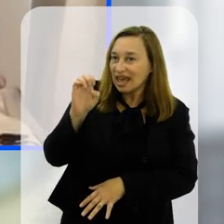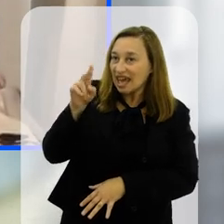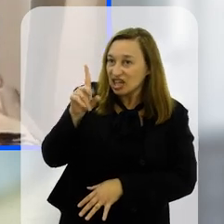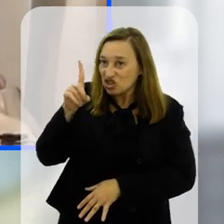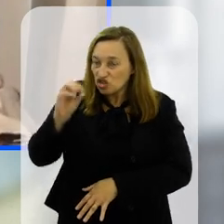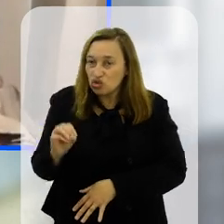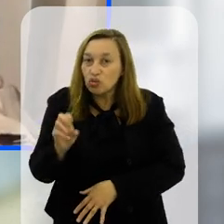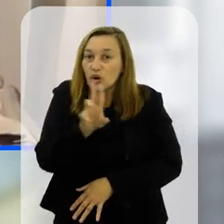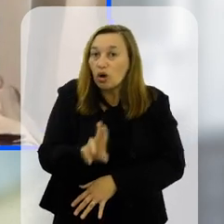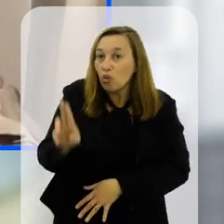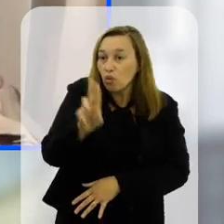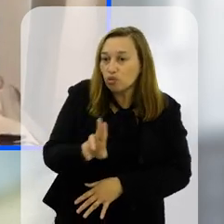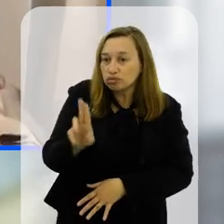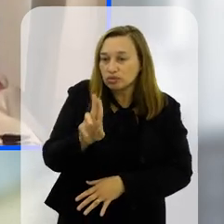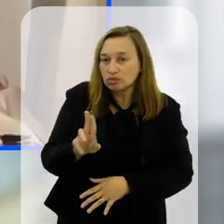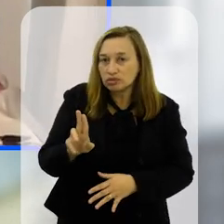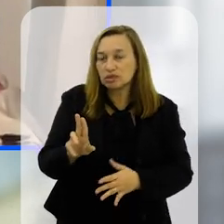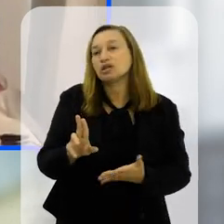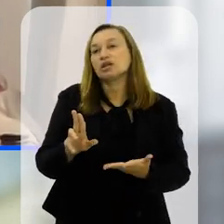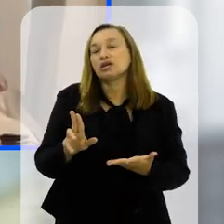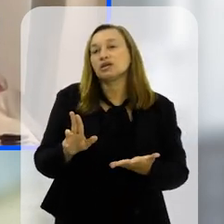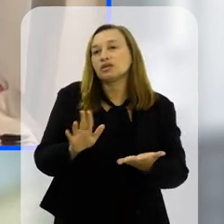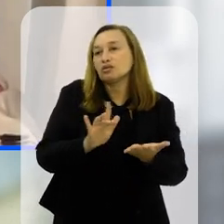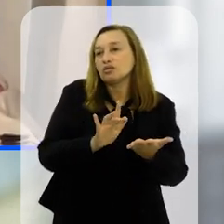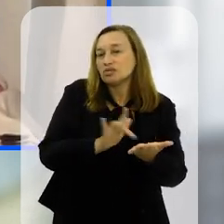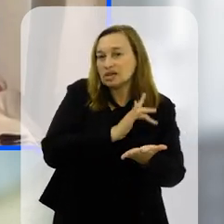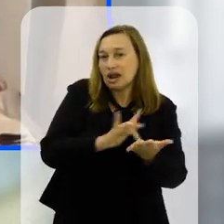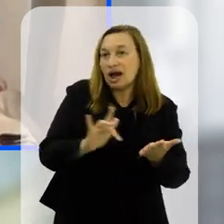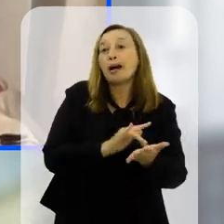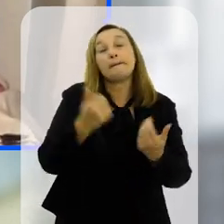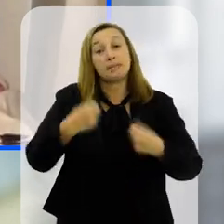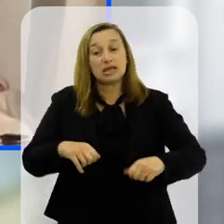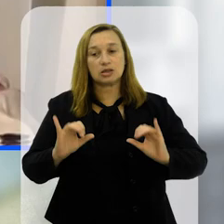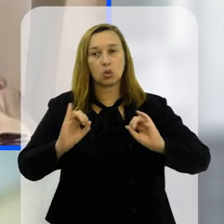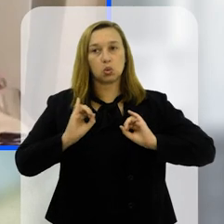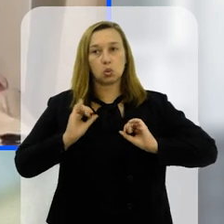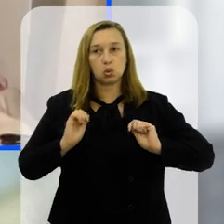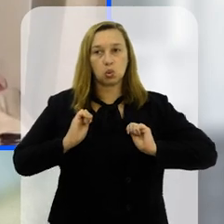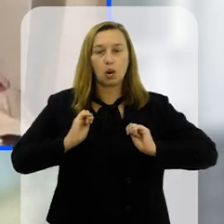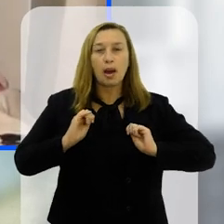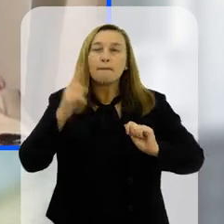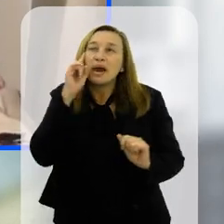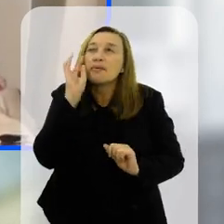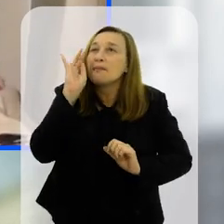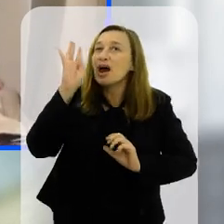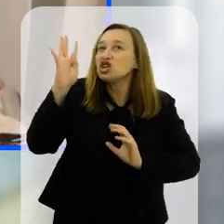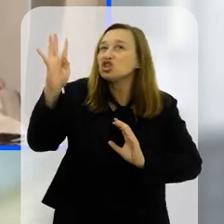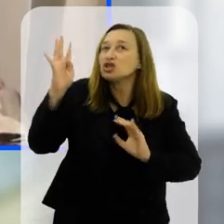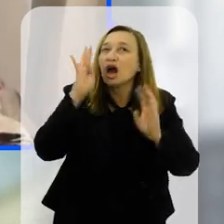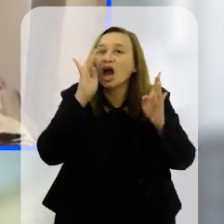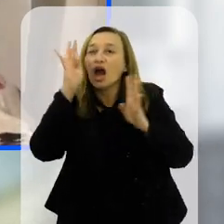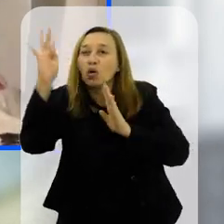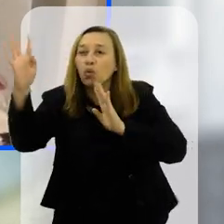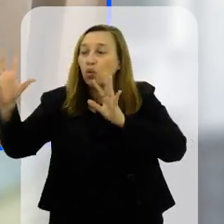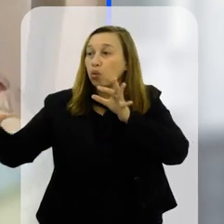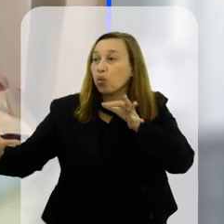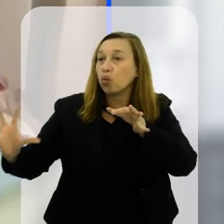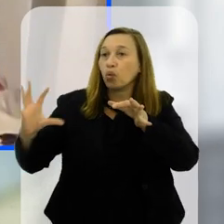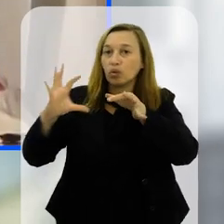positiva que é o quê? o uso do celular a gente precisa do tédio pra fazer a ponte com a imaginação você tem um tédio,